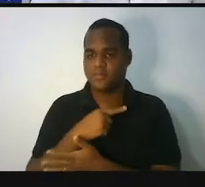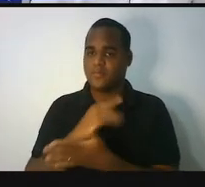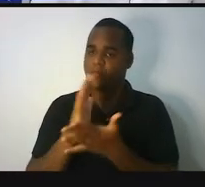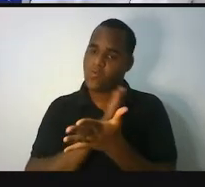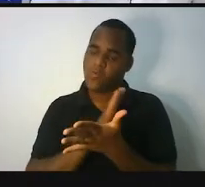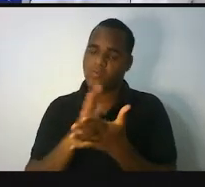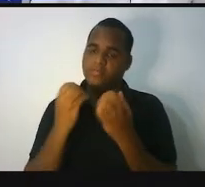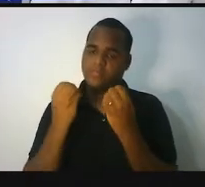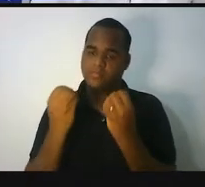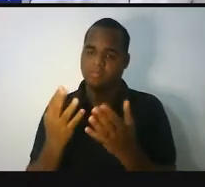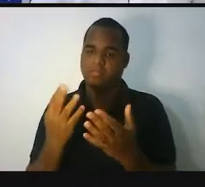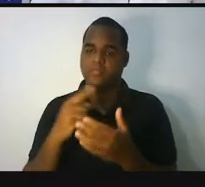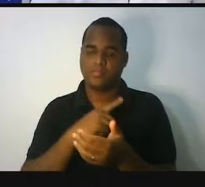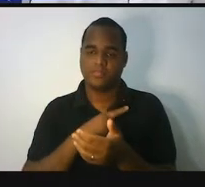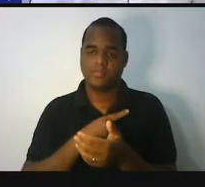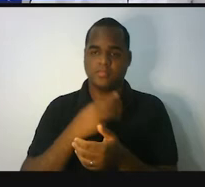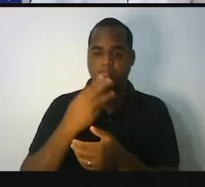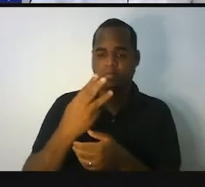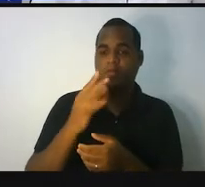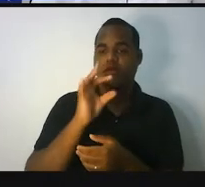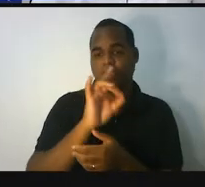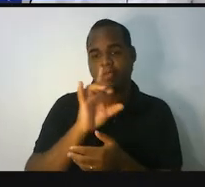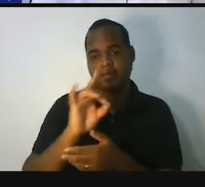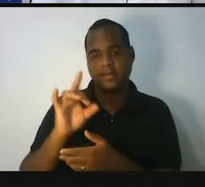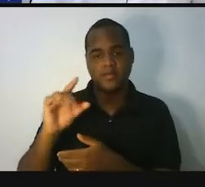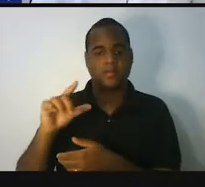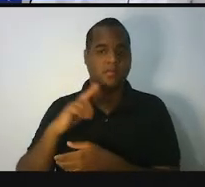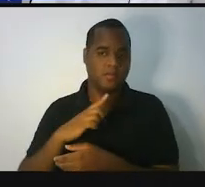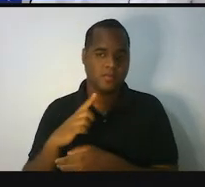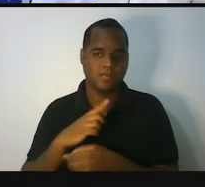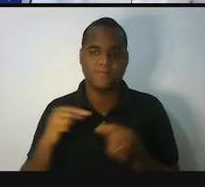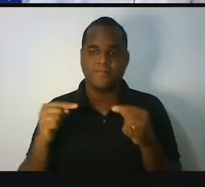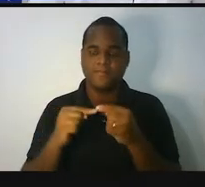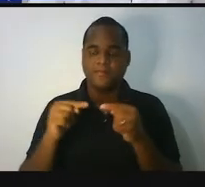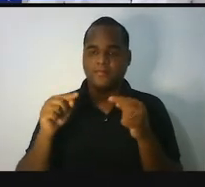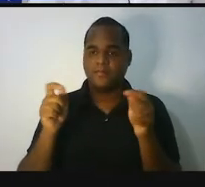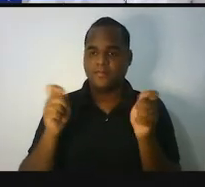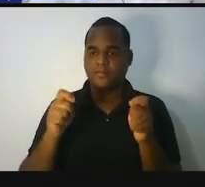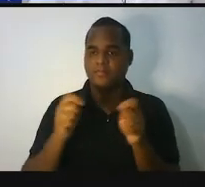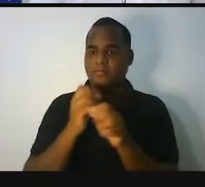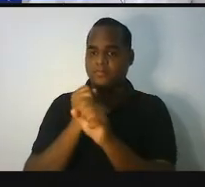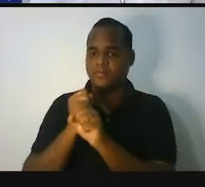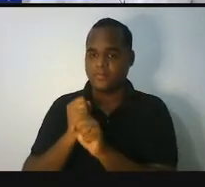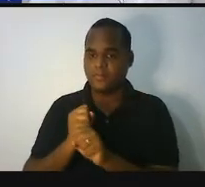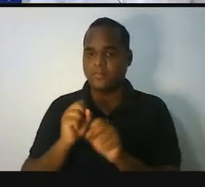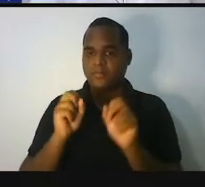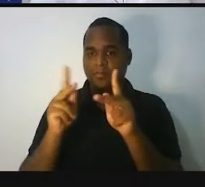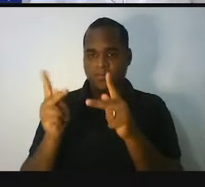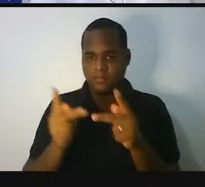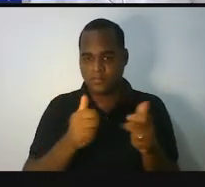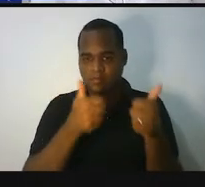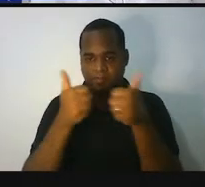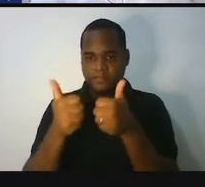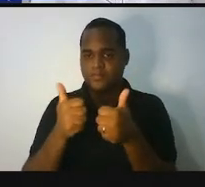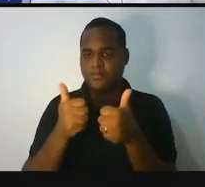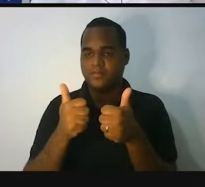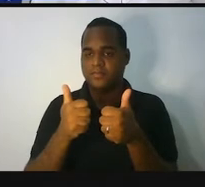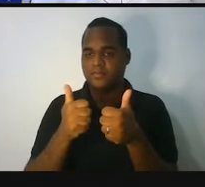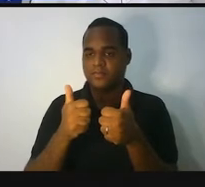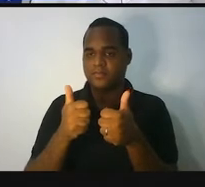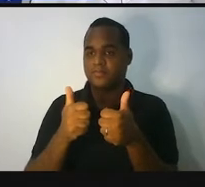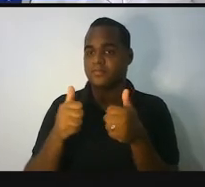distribuí para três e cada uma das três recebeu quantidade diferentes. Está faltando sete crianças.